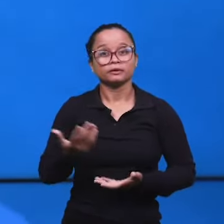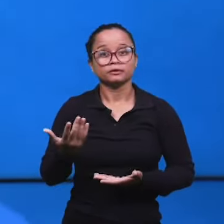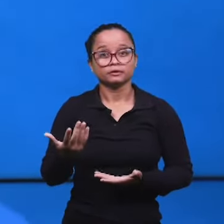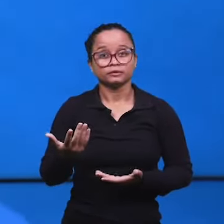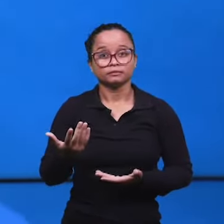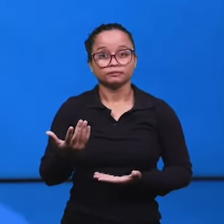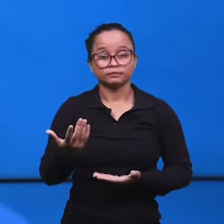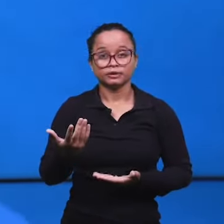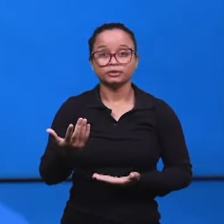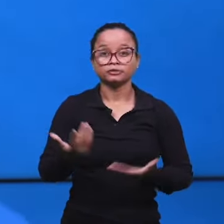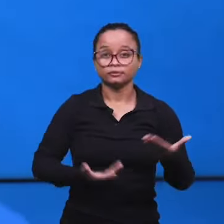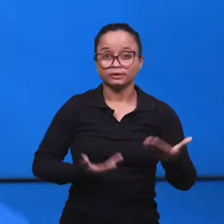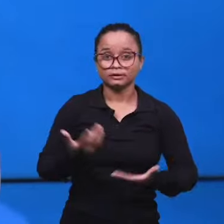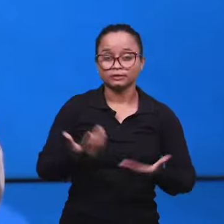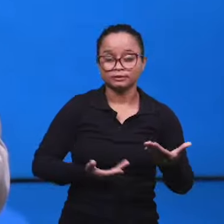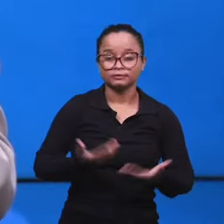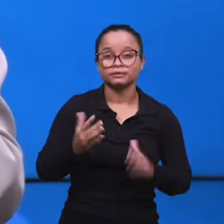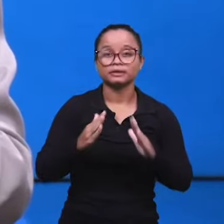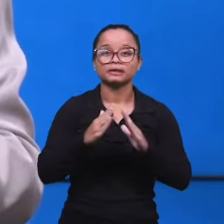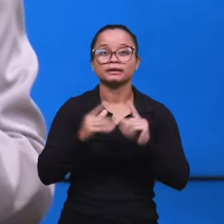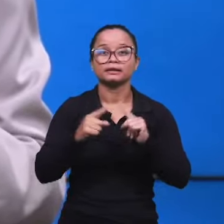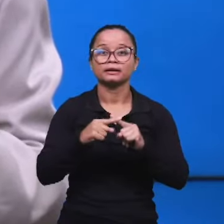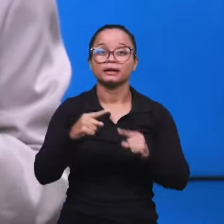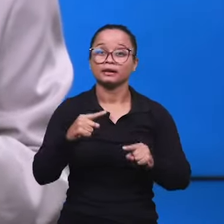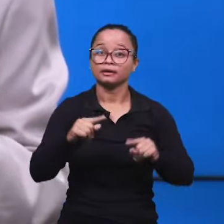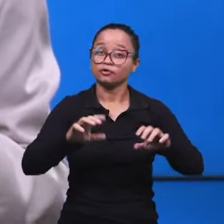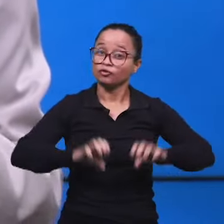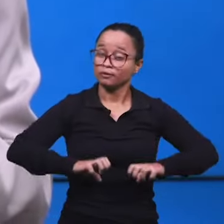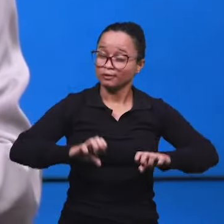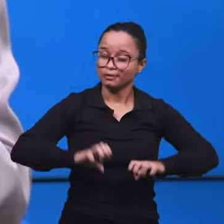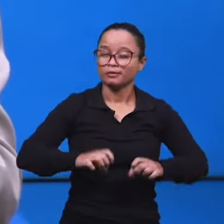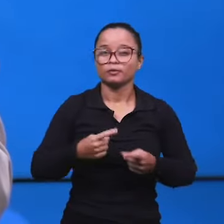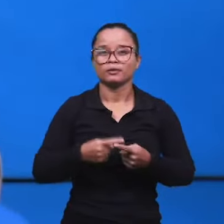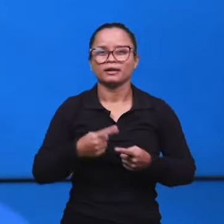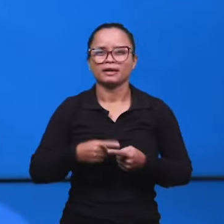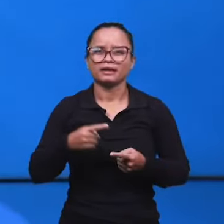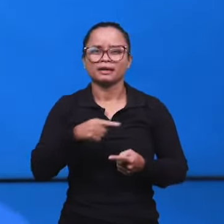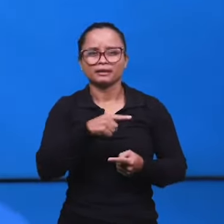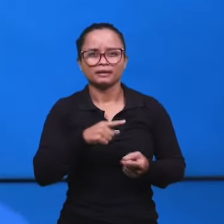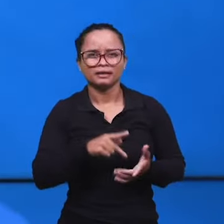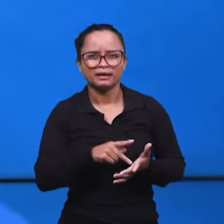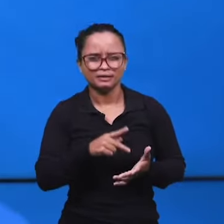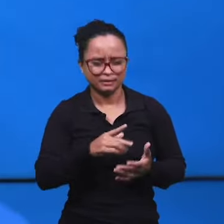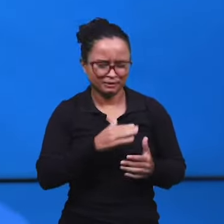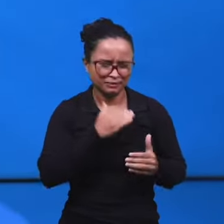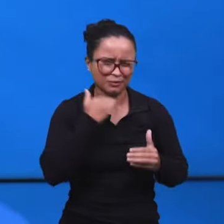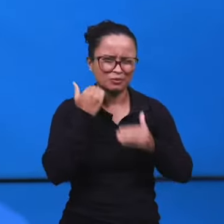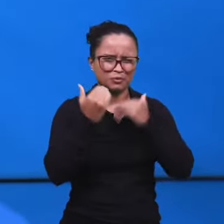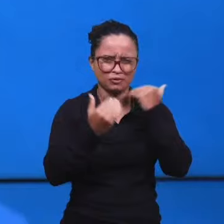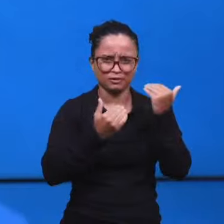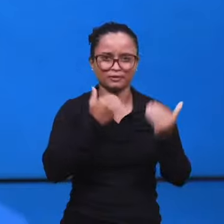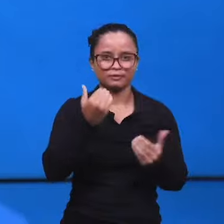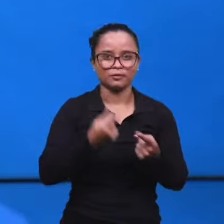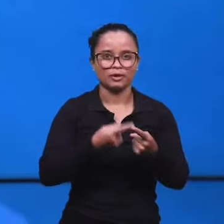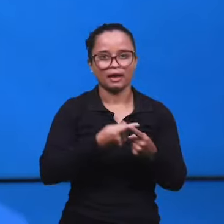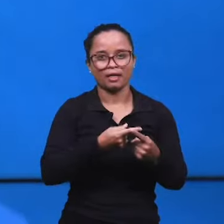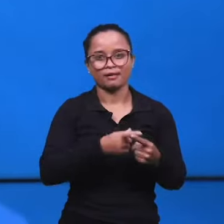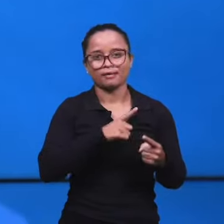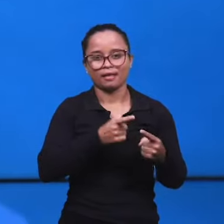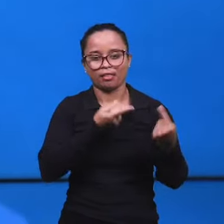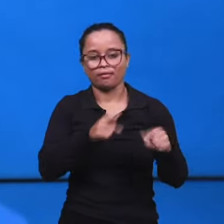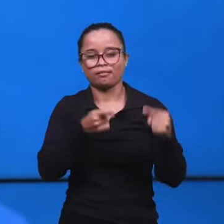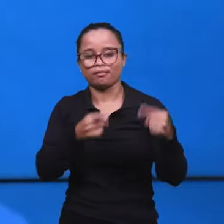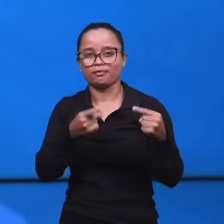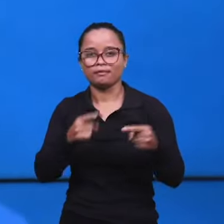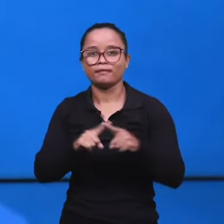Da igreja de Esmirna, que ali eles, na verdade, ainda que padecessem toda sorte de perseguição, mas eles